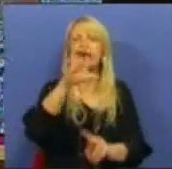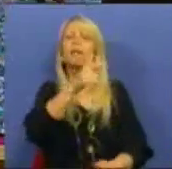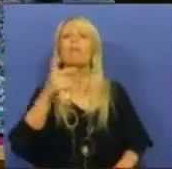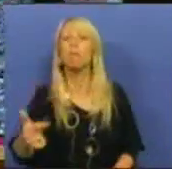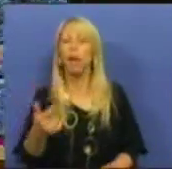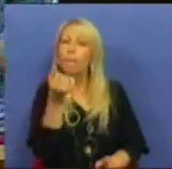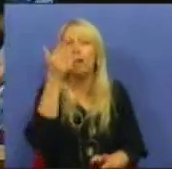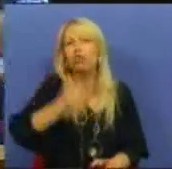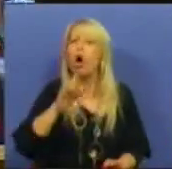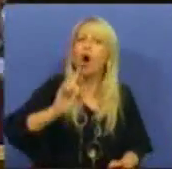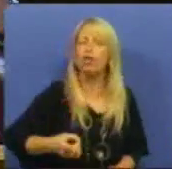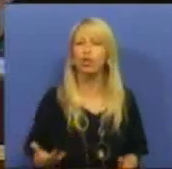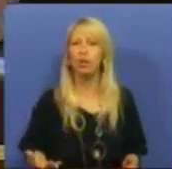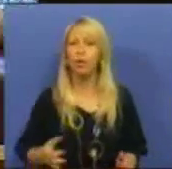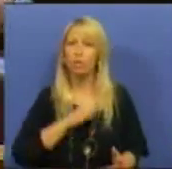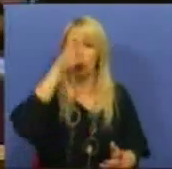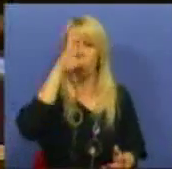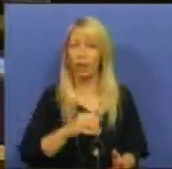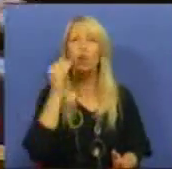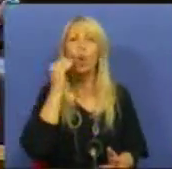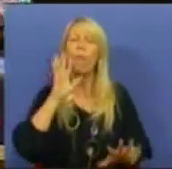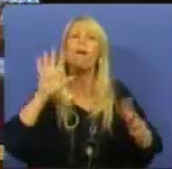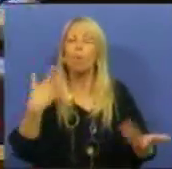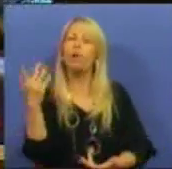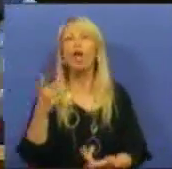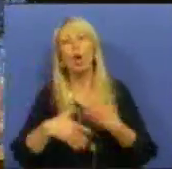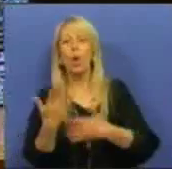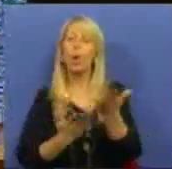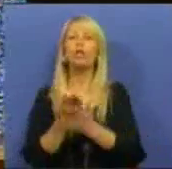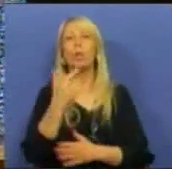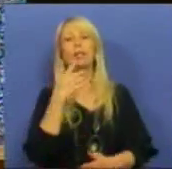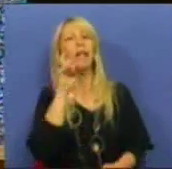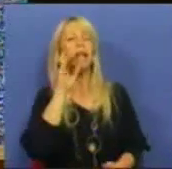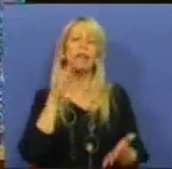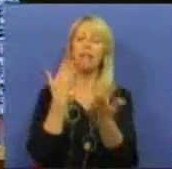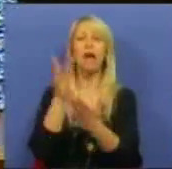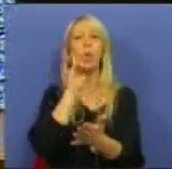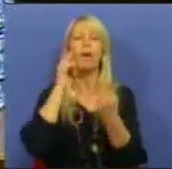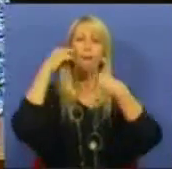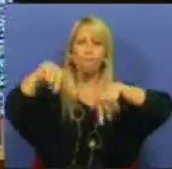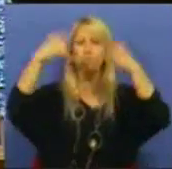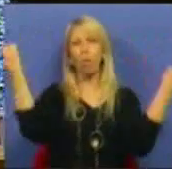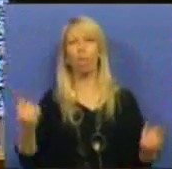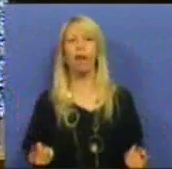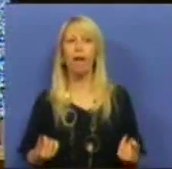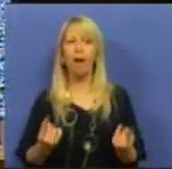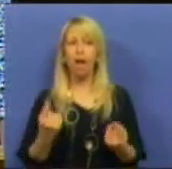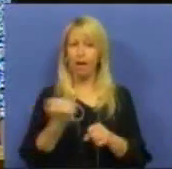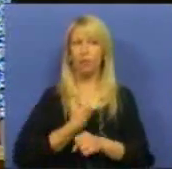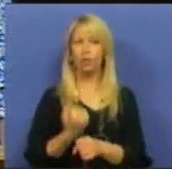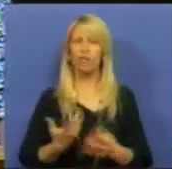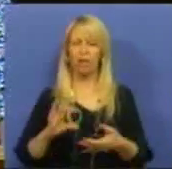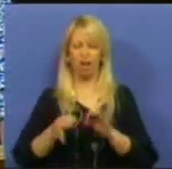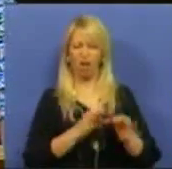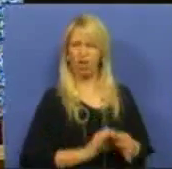E como é que pode continuar aqui a dizer que vai garantir a qualidade pública dos serviços? Que lógica é a sua e é do seu Governo, Senhor